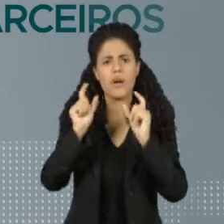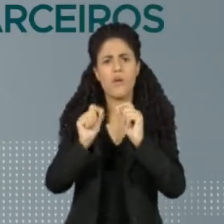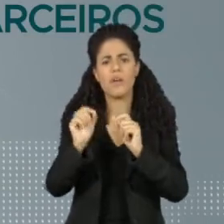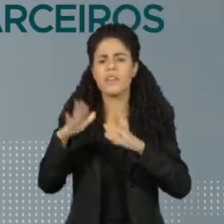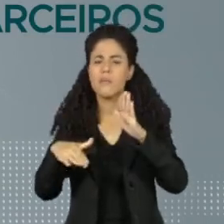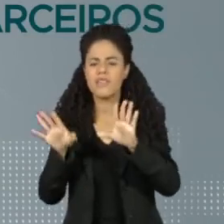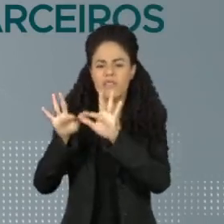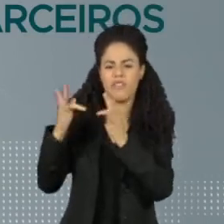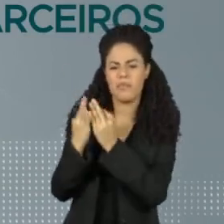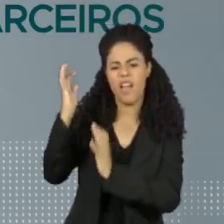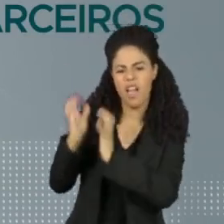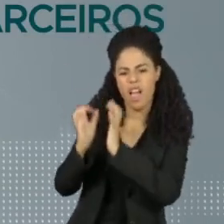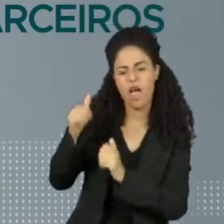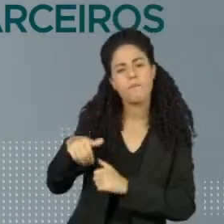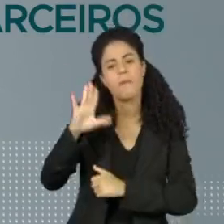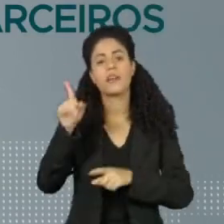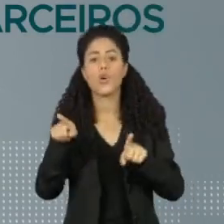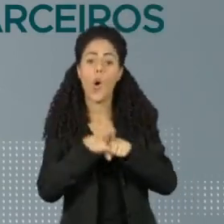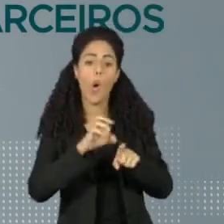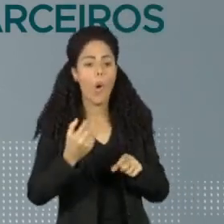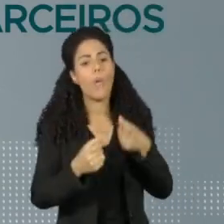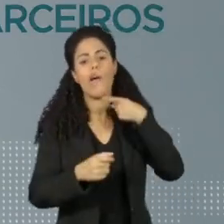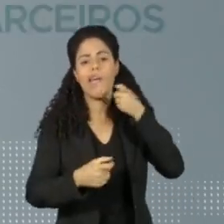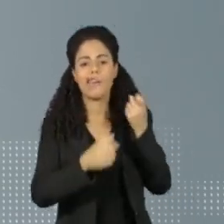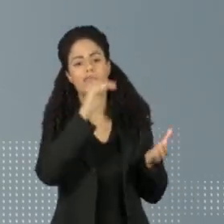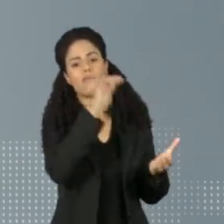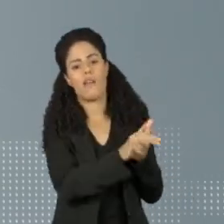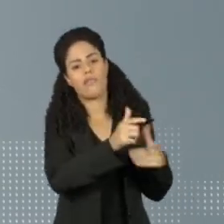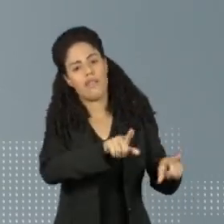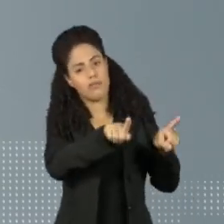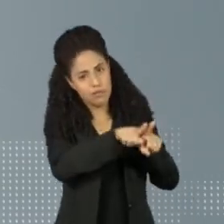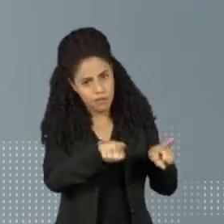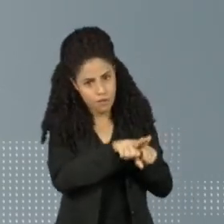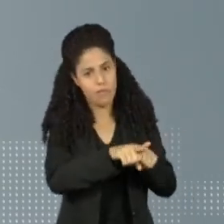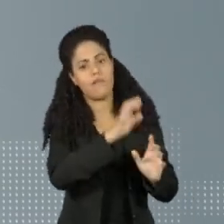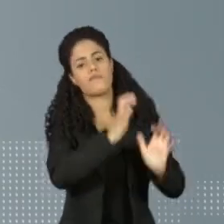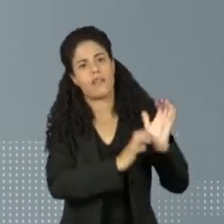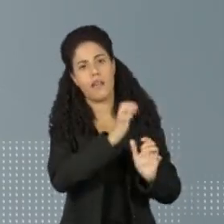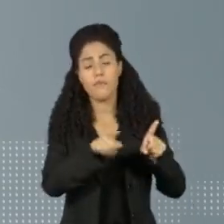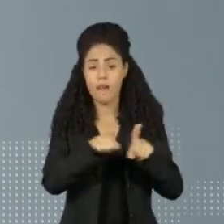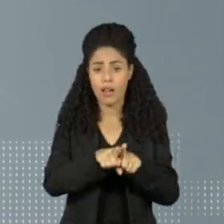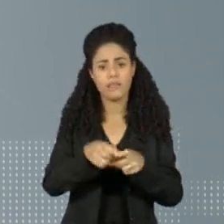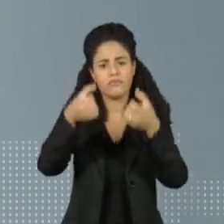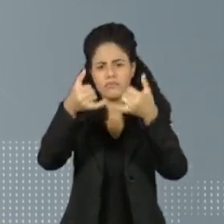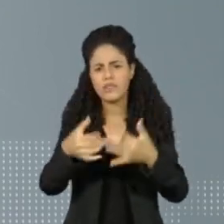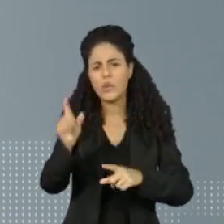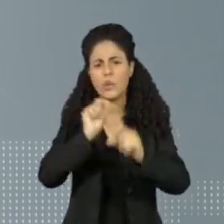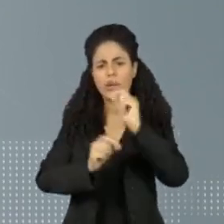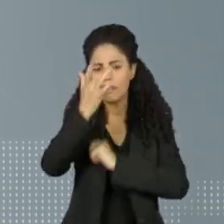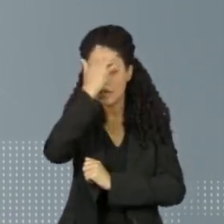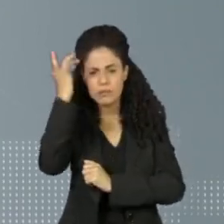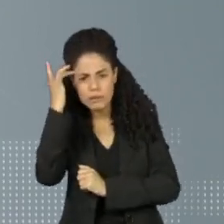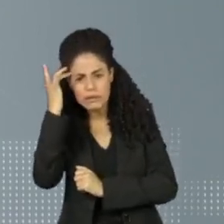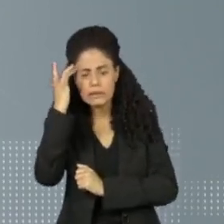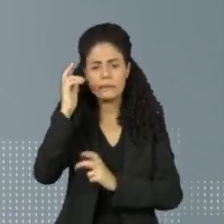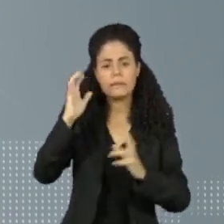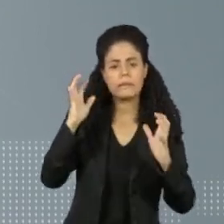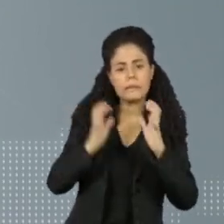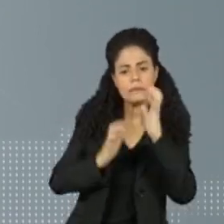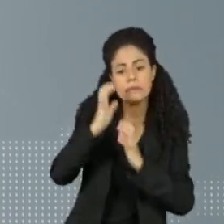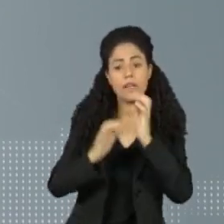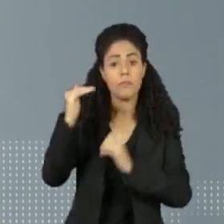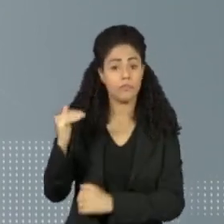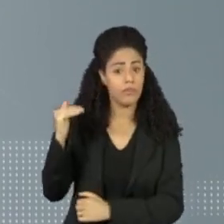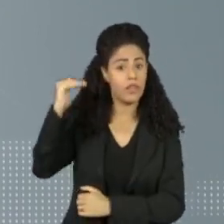com familiares e elas com atuais e ex-parceiros. O levantamento concluiu que os que tiveram embates mais sérios são os